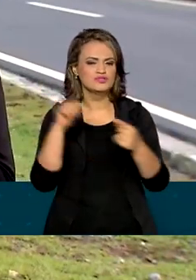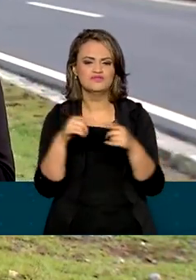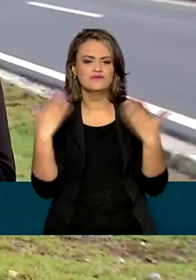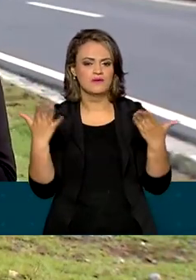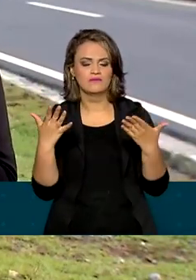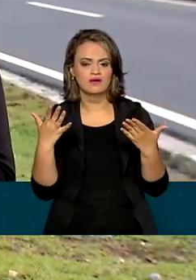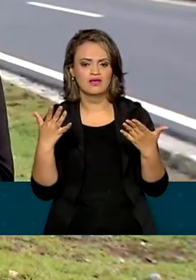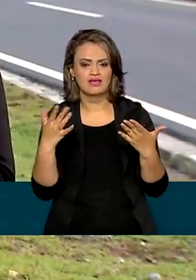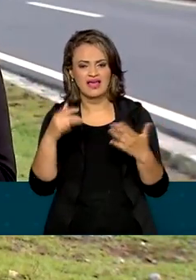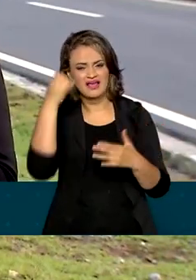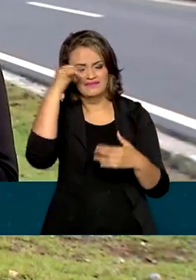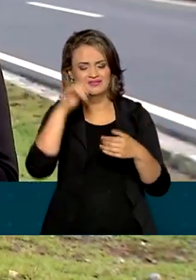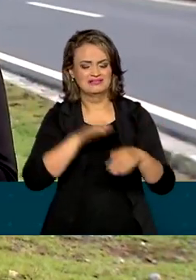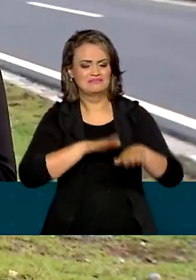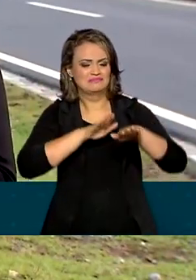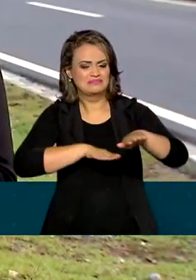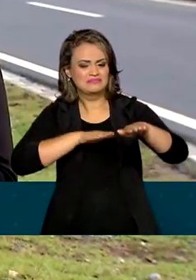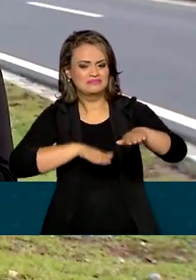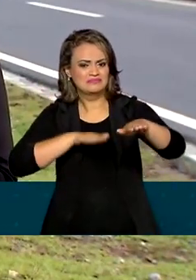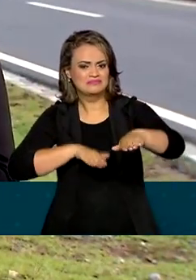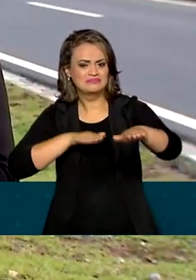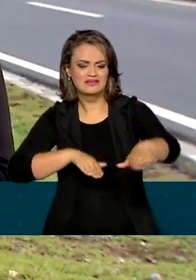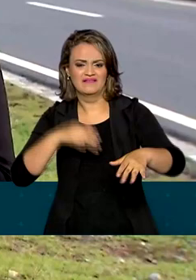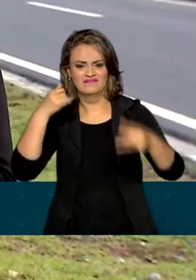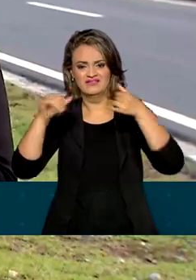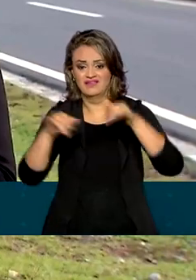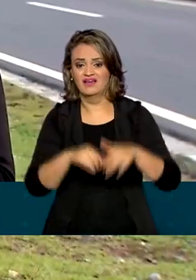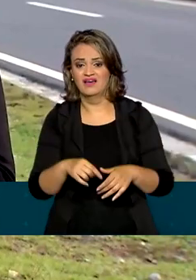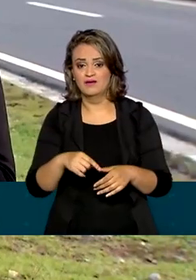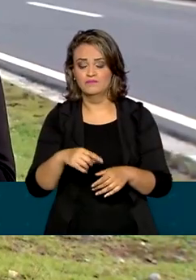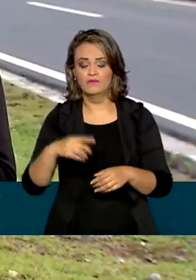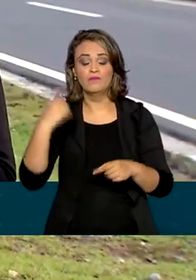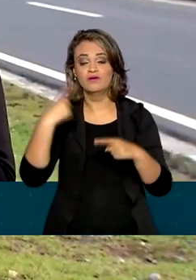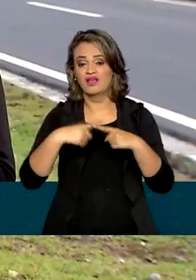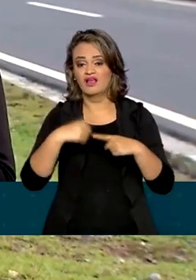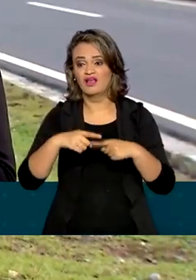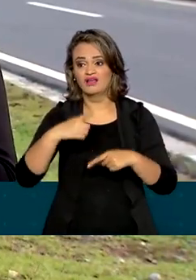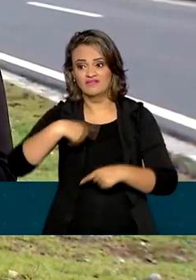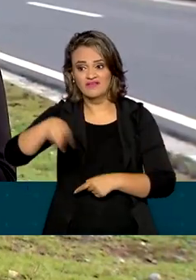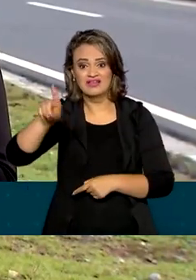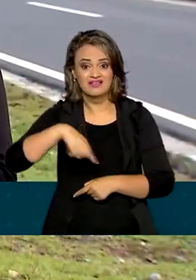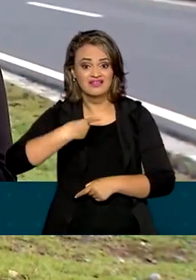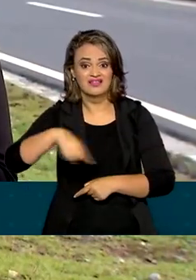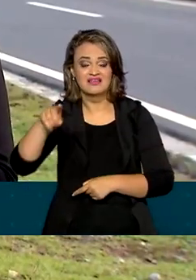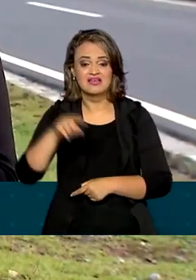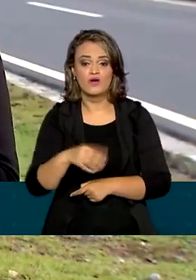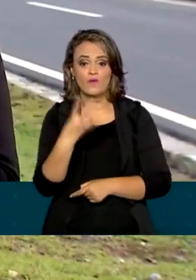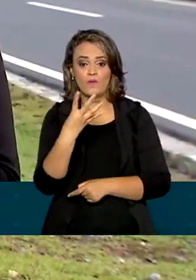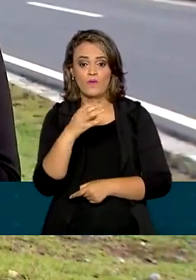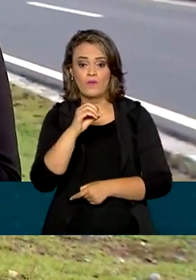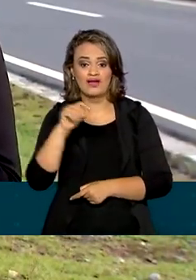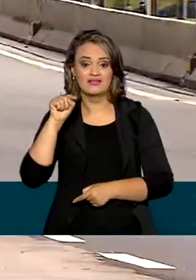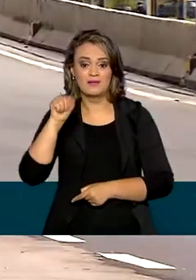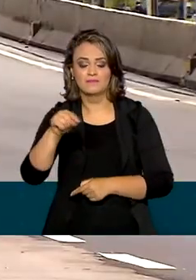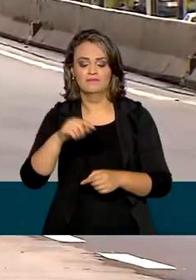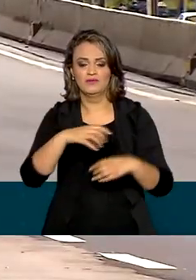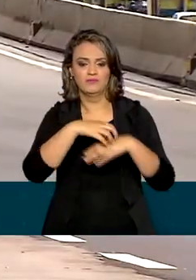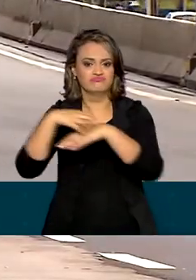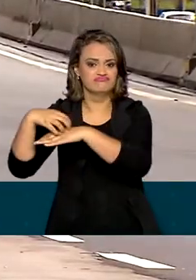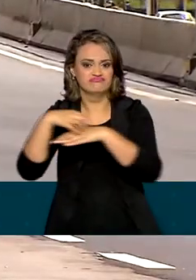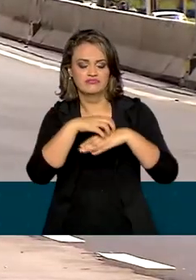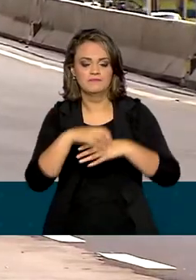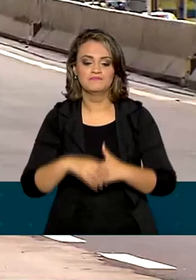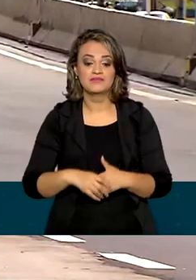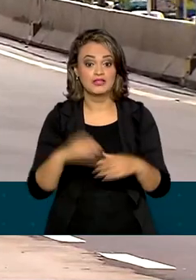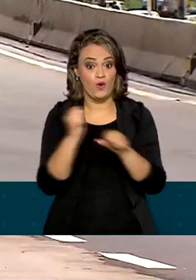é eliminar um dos principais gargalos do trânsito. Por aqui, passam todos os dias cerca de 40 mil veículos. A obra